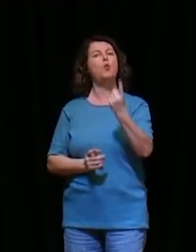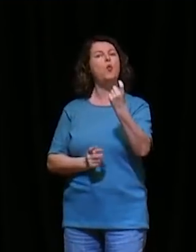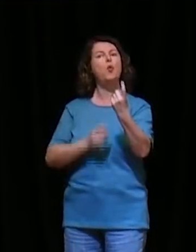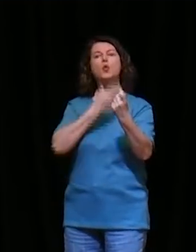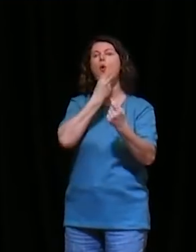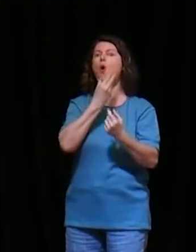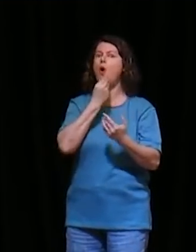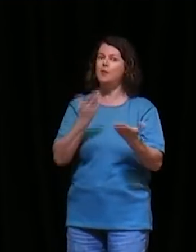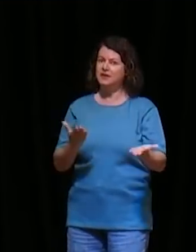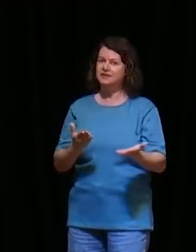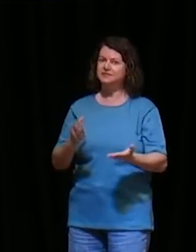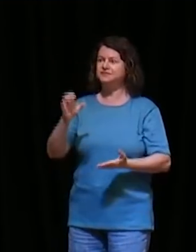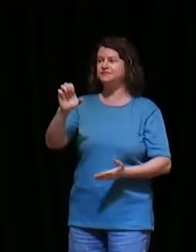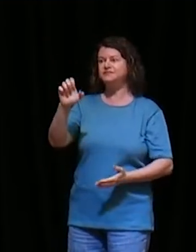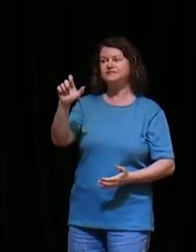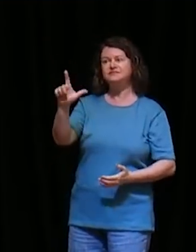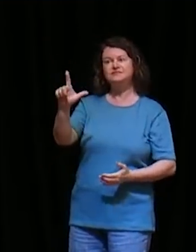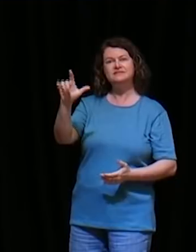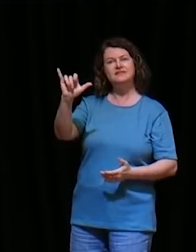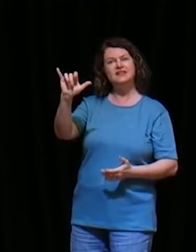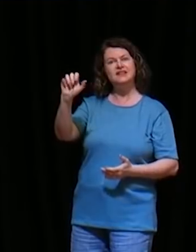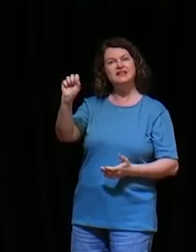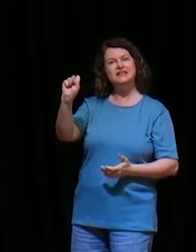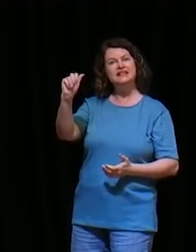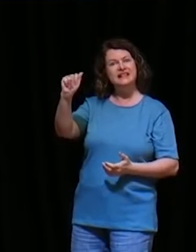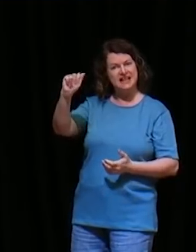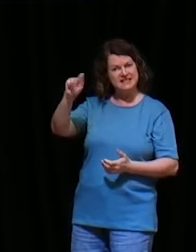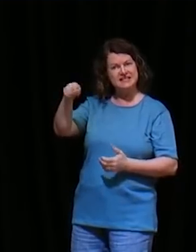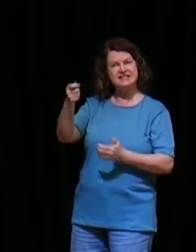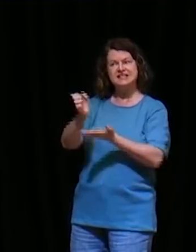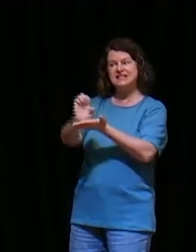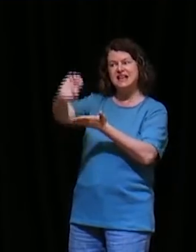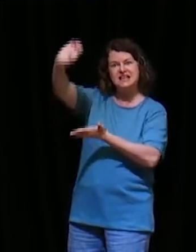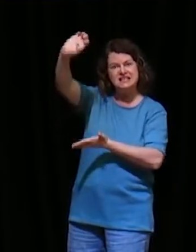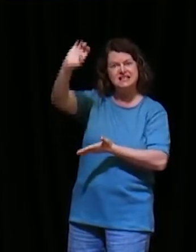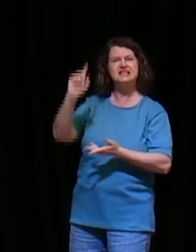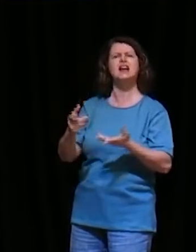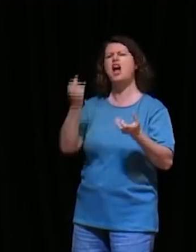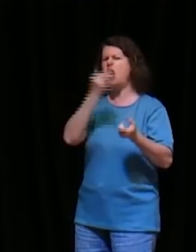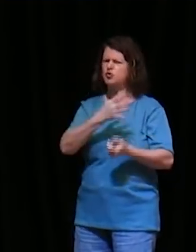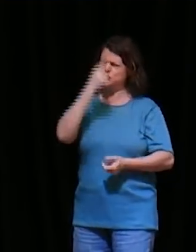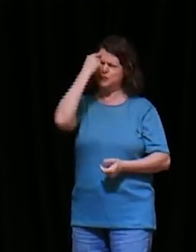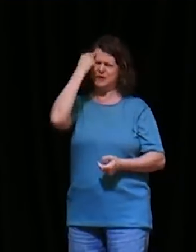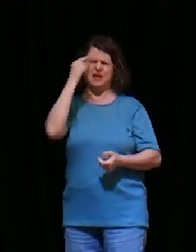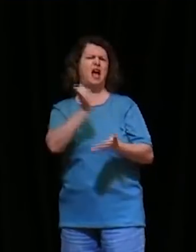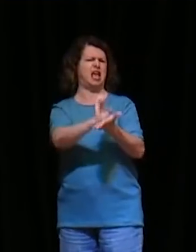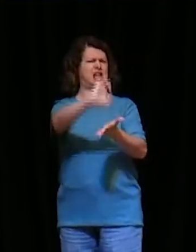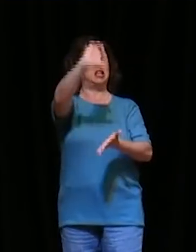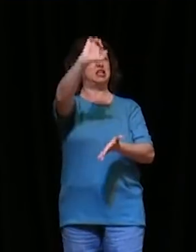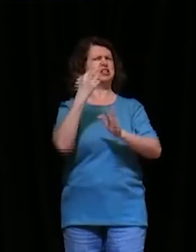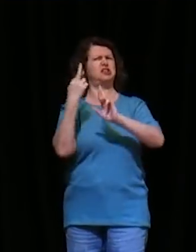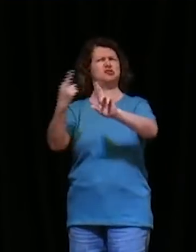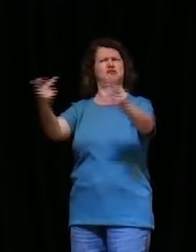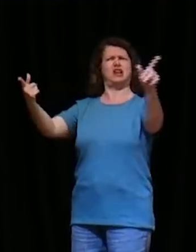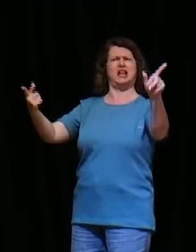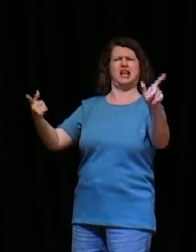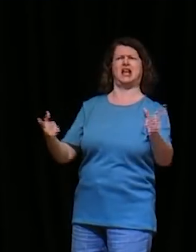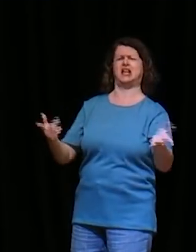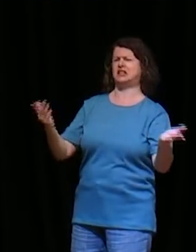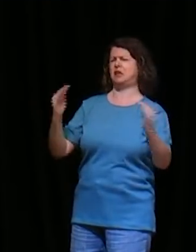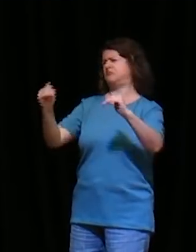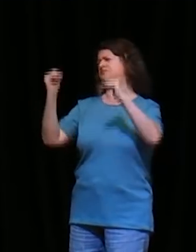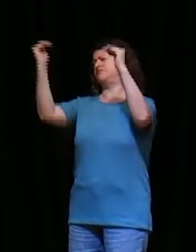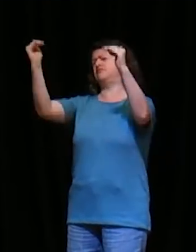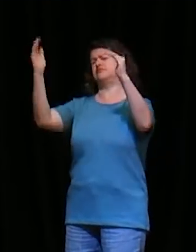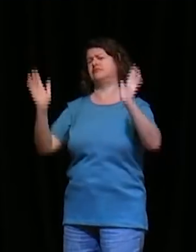Elias, tem muita gente que acha que Elias era um homem assim, muito diferenciado do que a gente é, do que eu sou, do que você é,